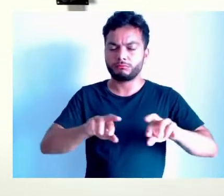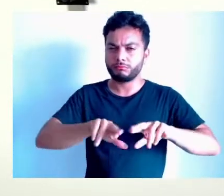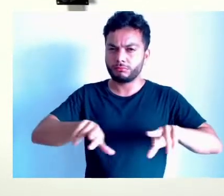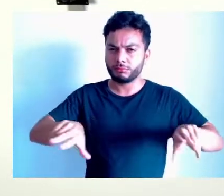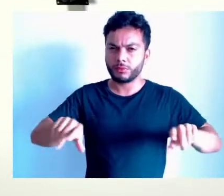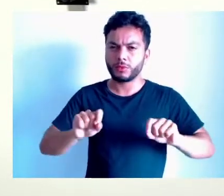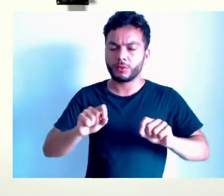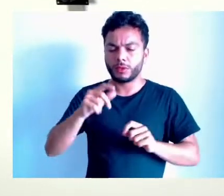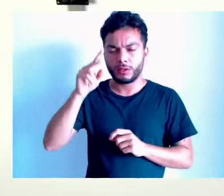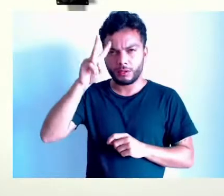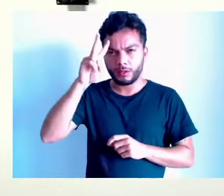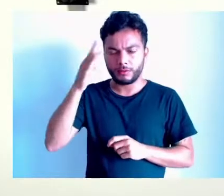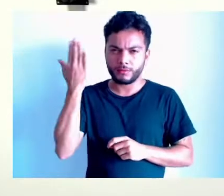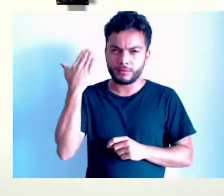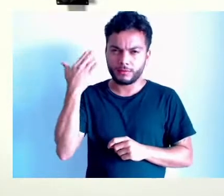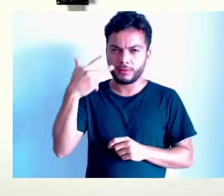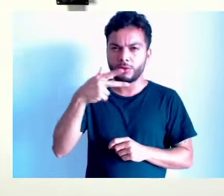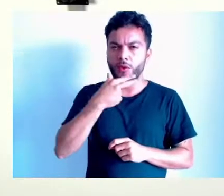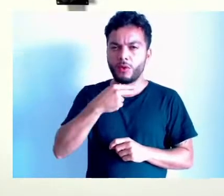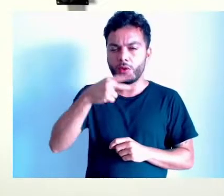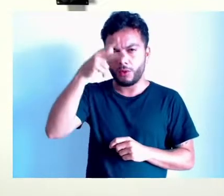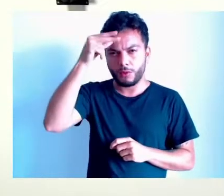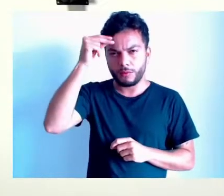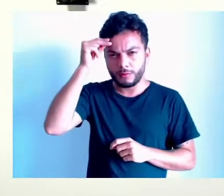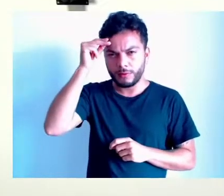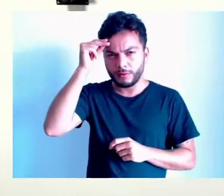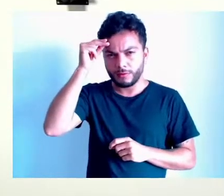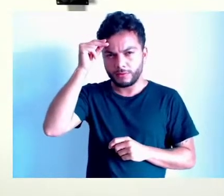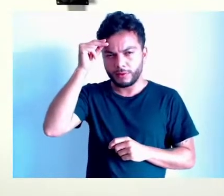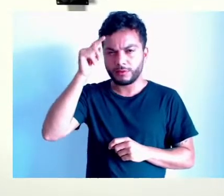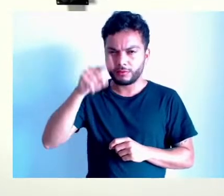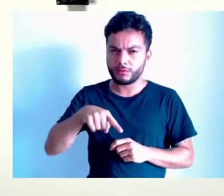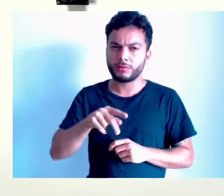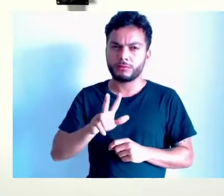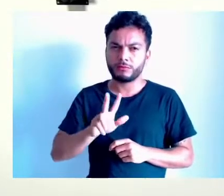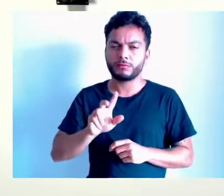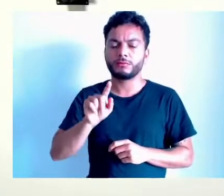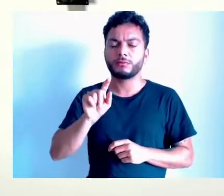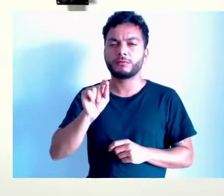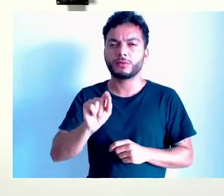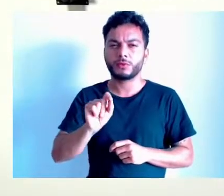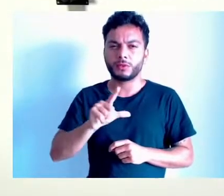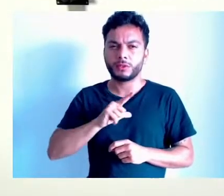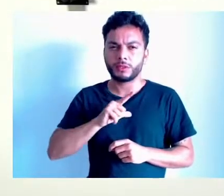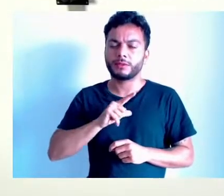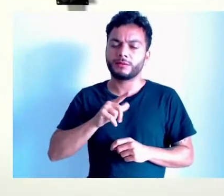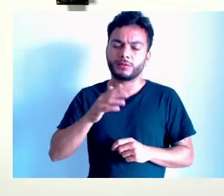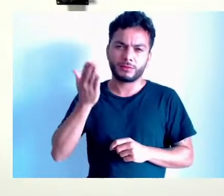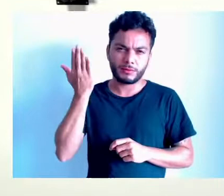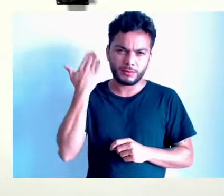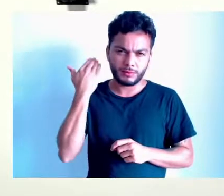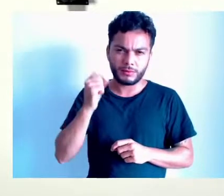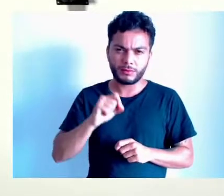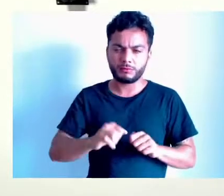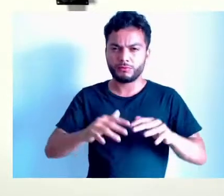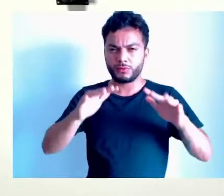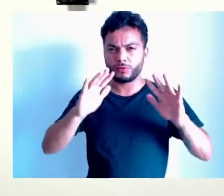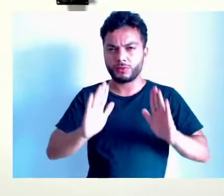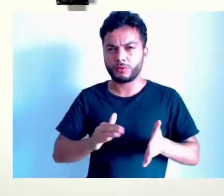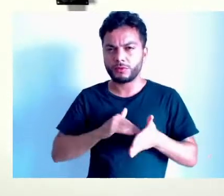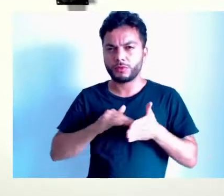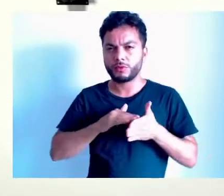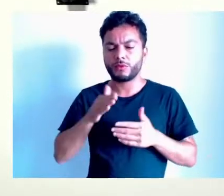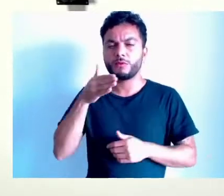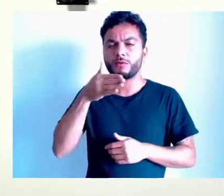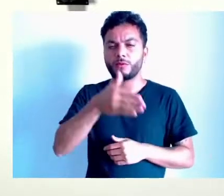Salmira sumiu, não lembro, acho que no meio de fevereiro, encheu ali a Getúlio Vargas, inclusive o próprio bar, o secretário tiveram ali, nós temos